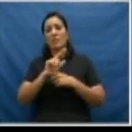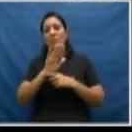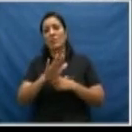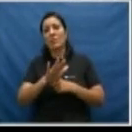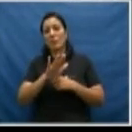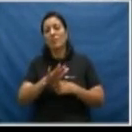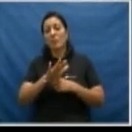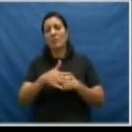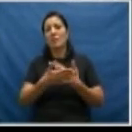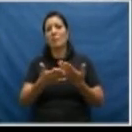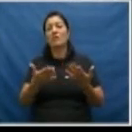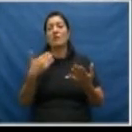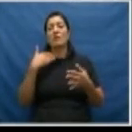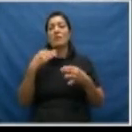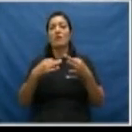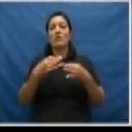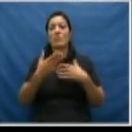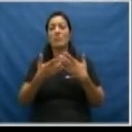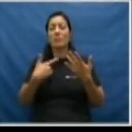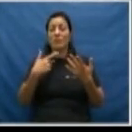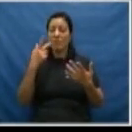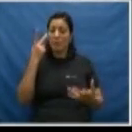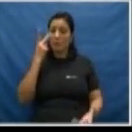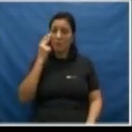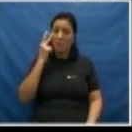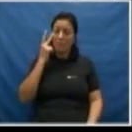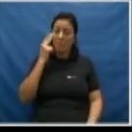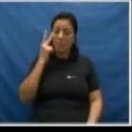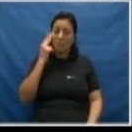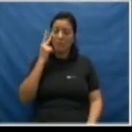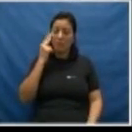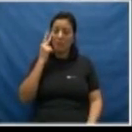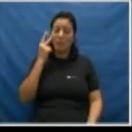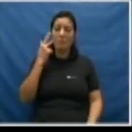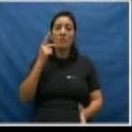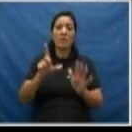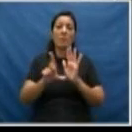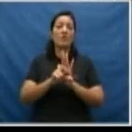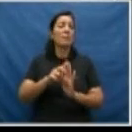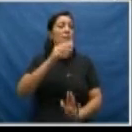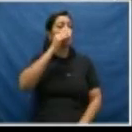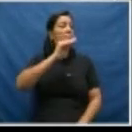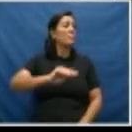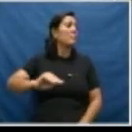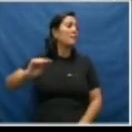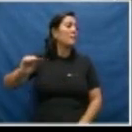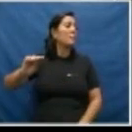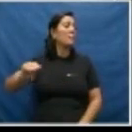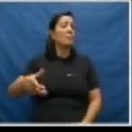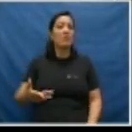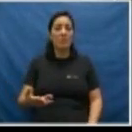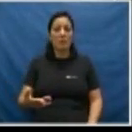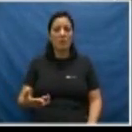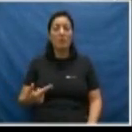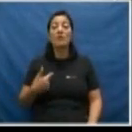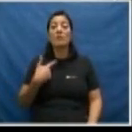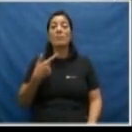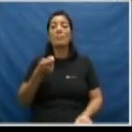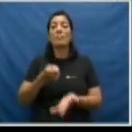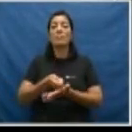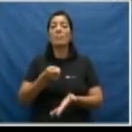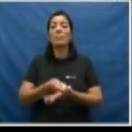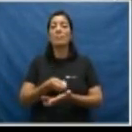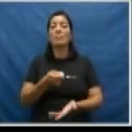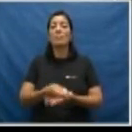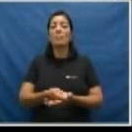diferenciada a mulher? Porque é muito comum a lei ser ignorada. E a cobrança tem que